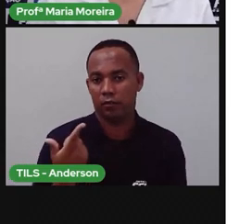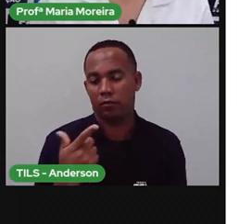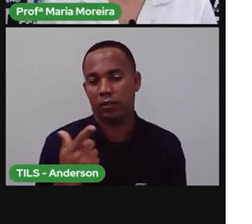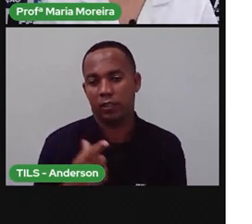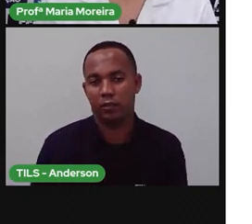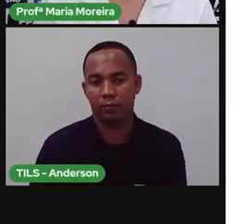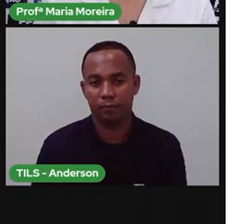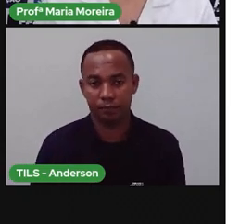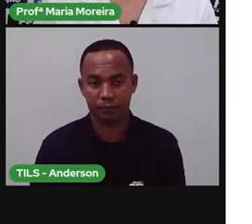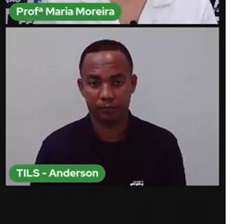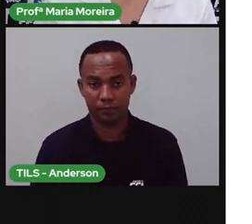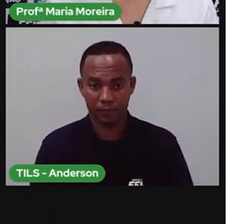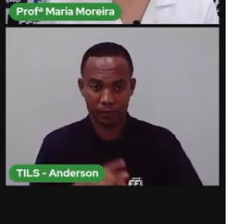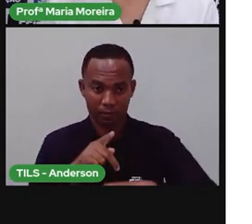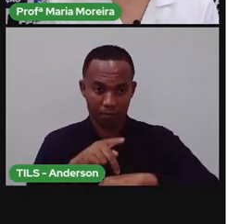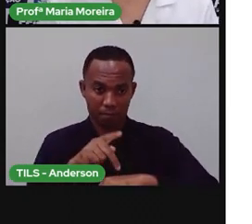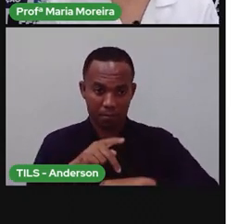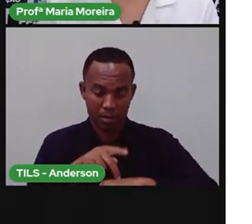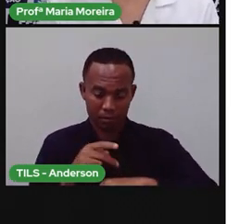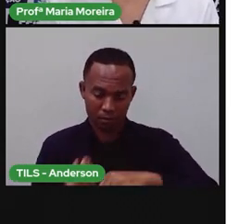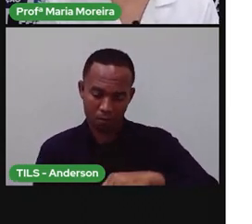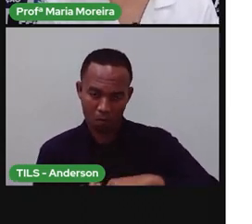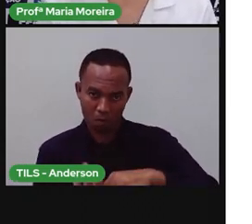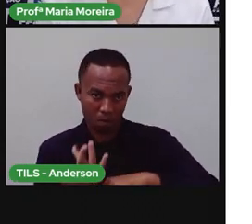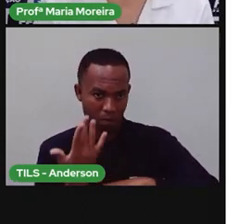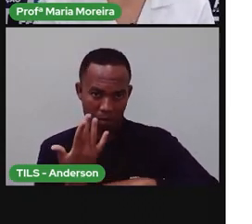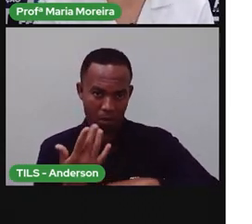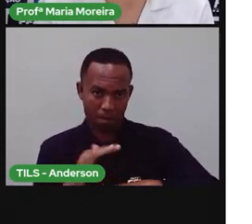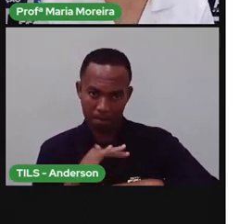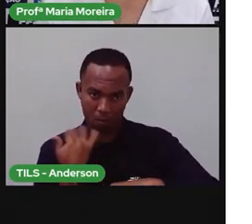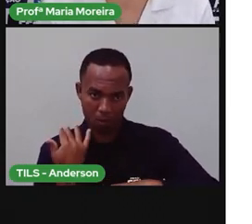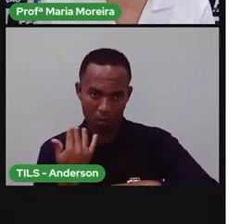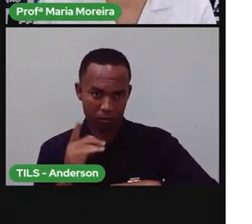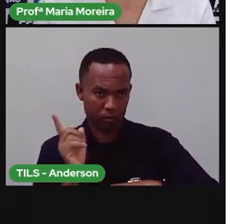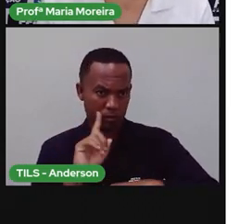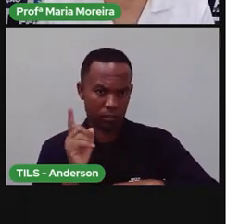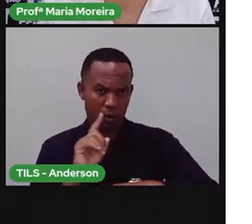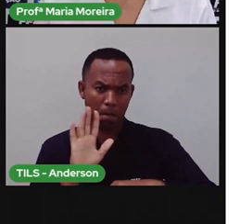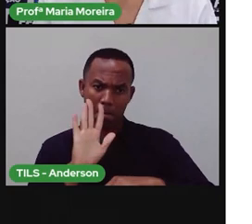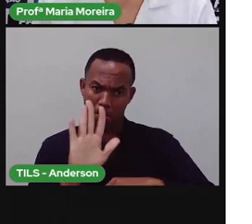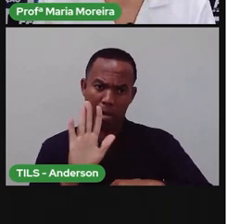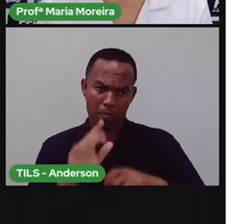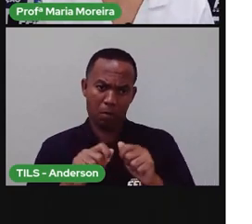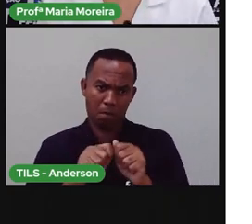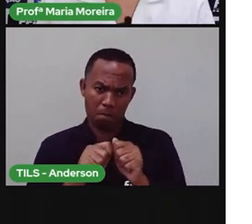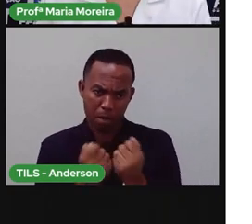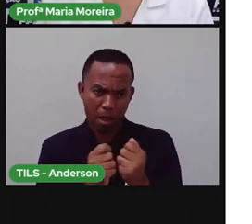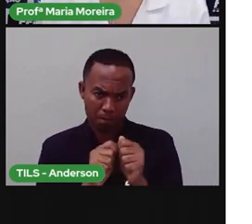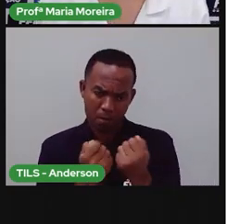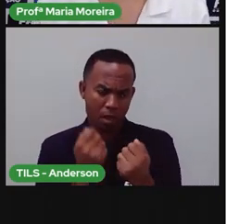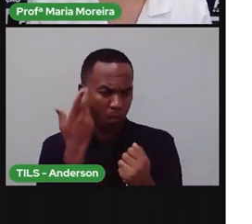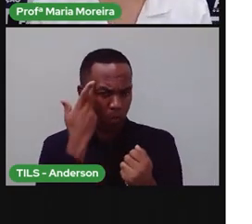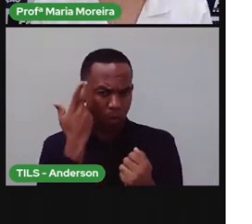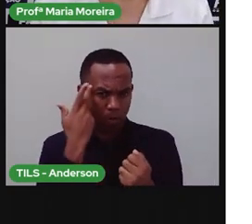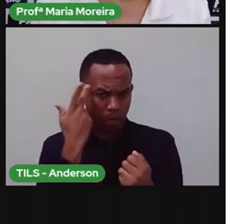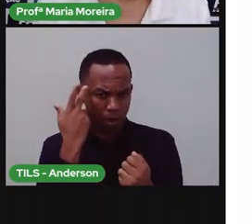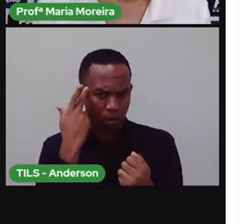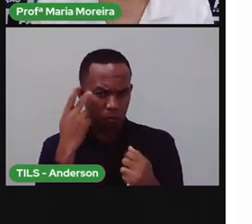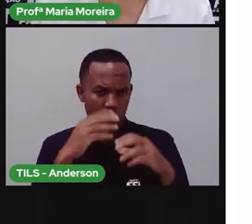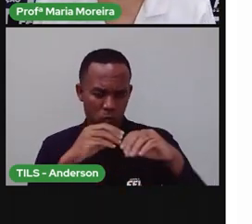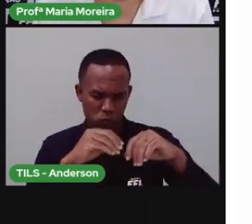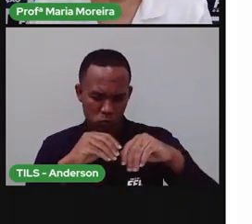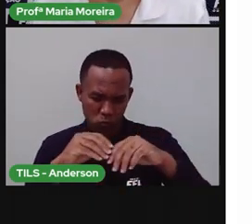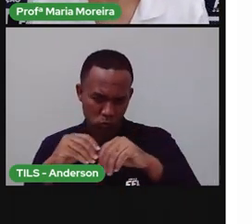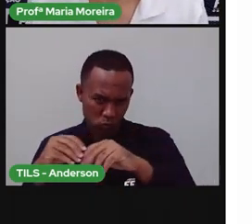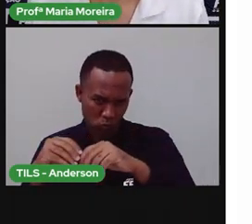A pedra, ela nasce? Ela morre? Não, eu posso até quebrar a pedra, mas ela não nasce e não morre. O solo, ele